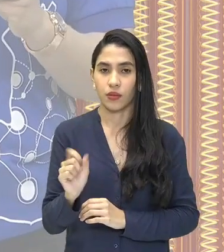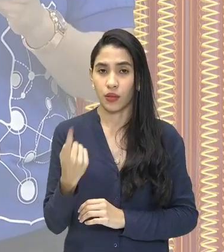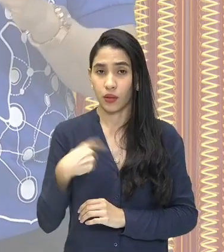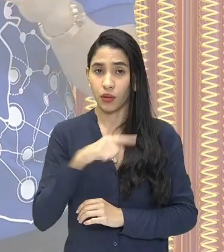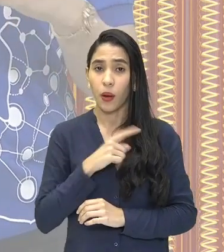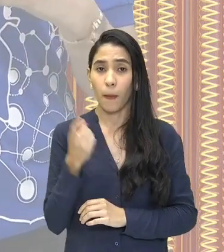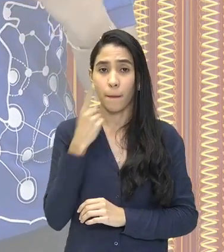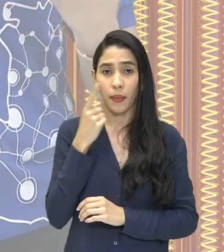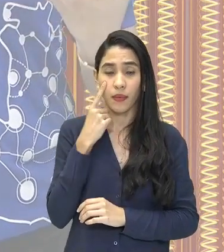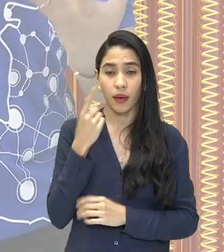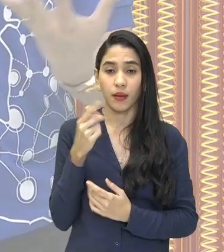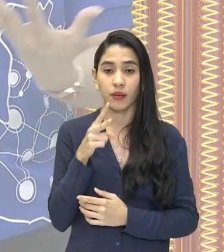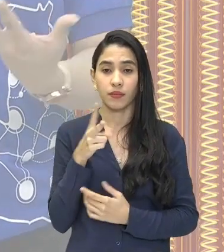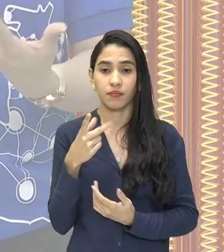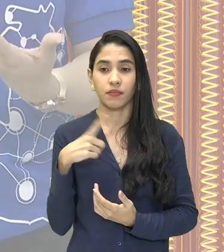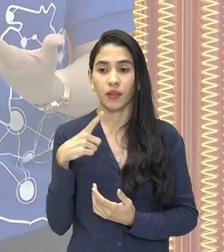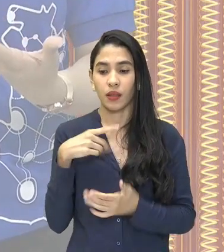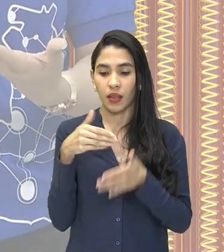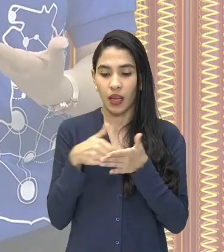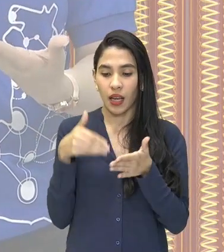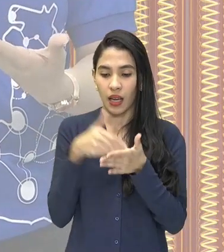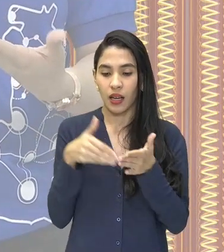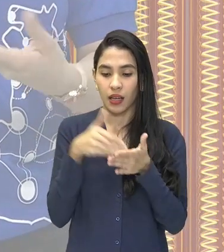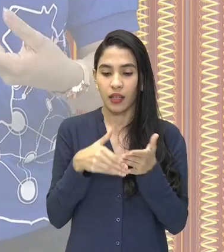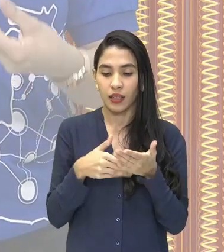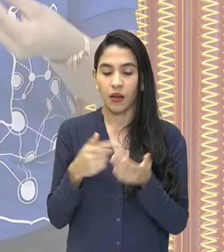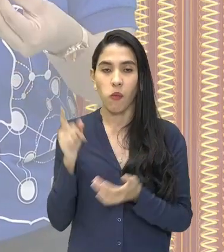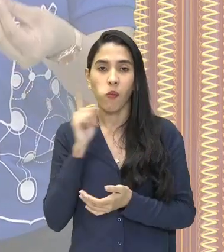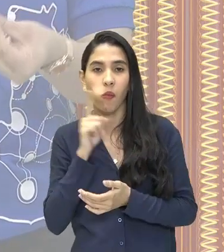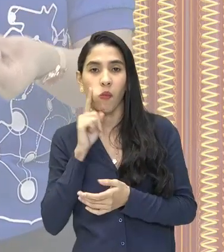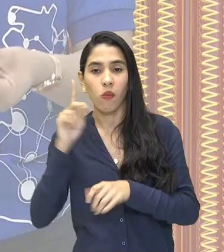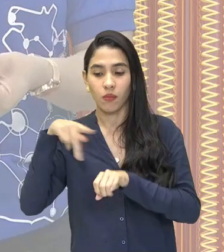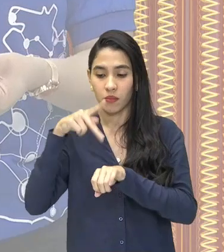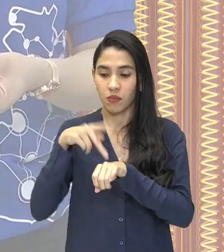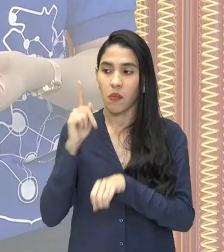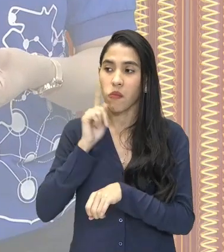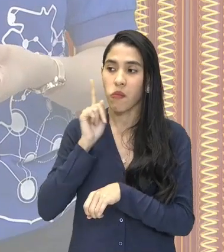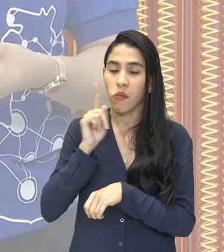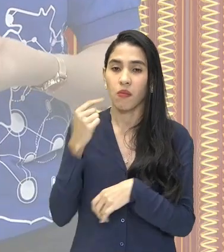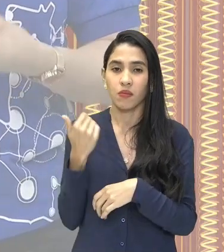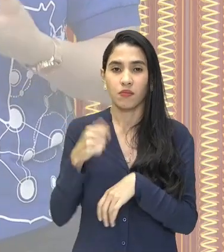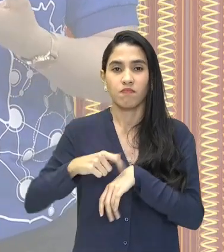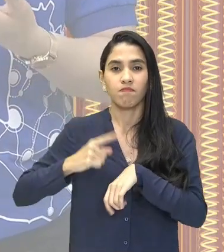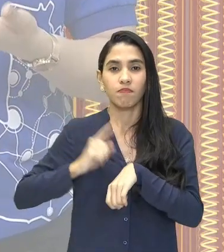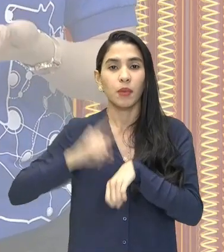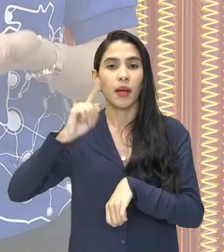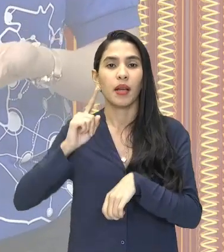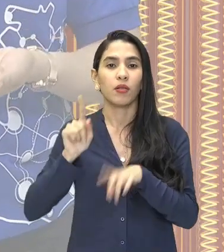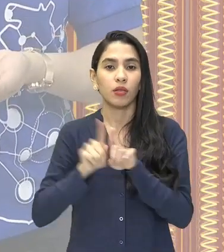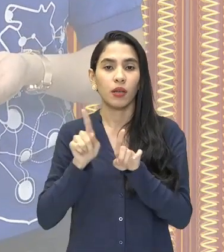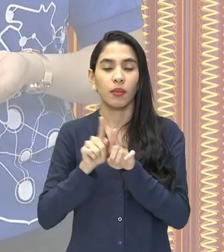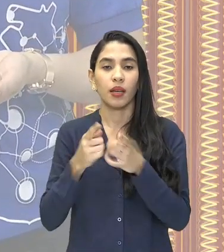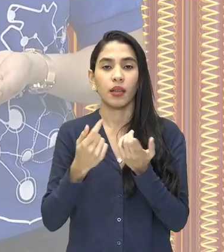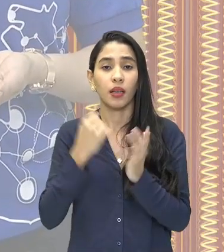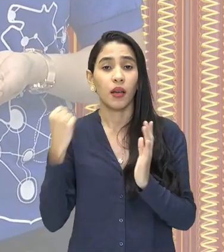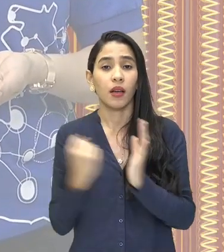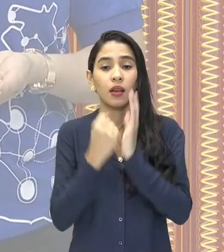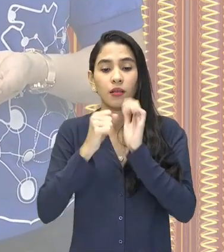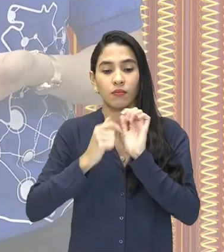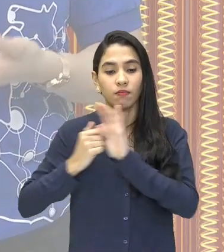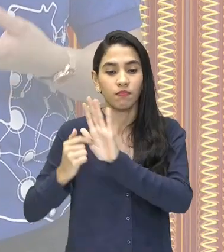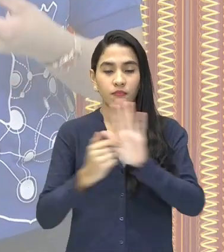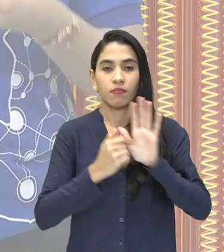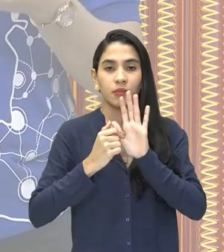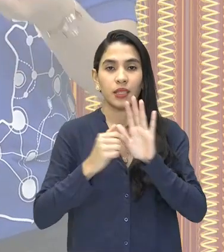observar que ele estava muito restrito à Inglaterra, que é o país que vai ser o primeiro a lançar esse